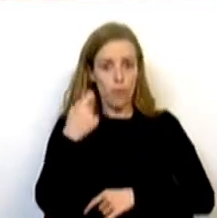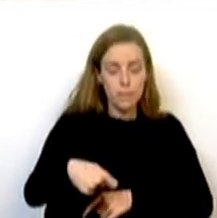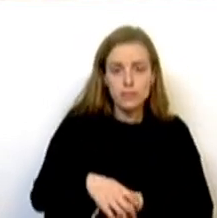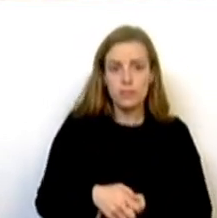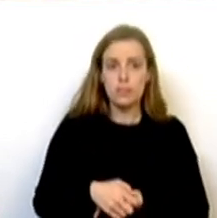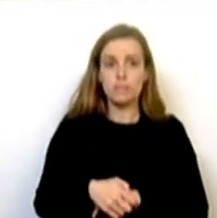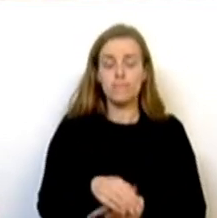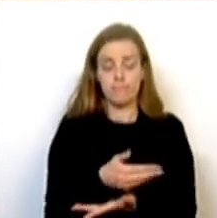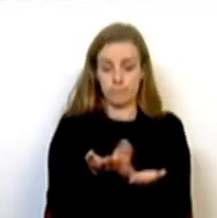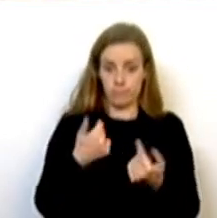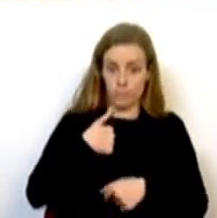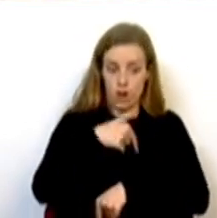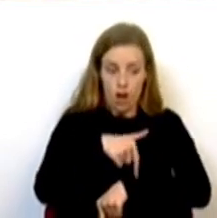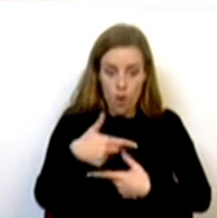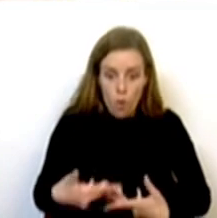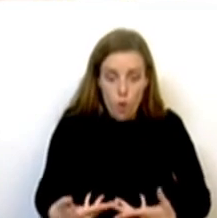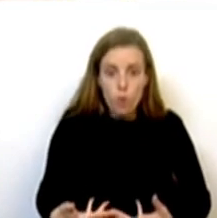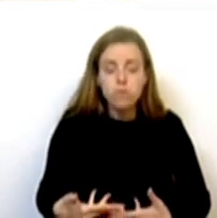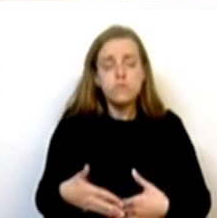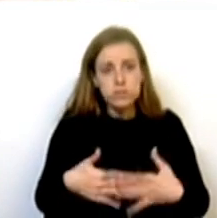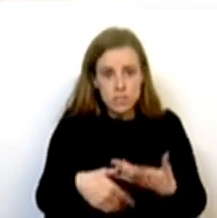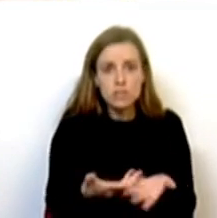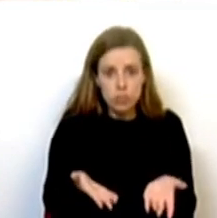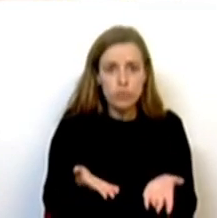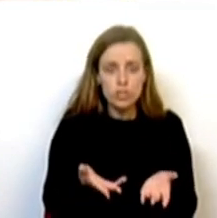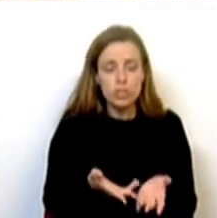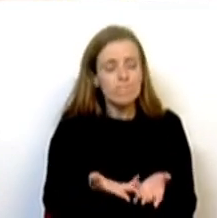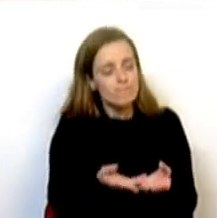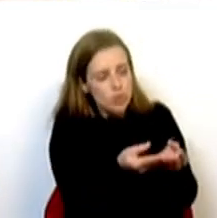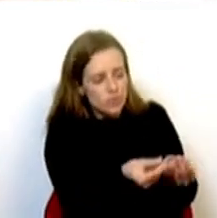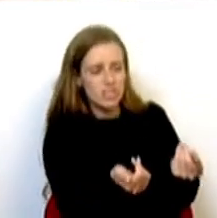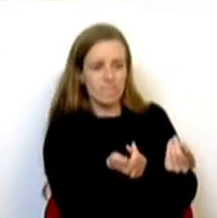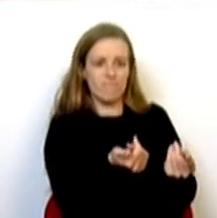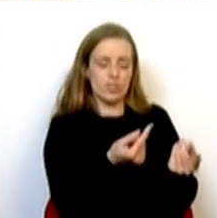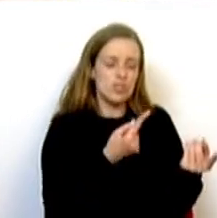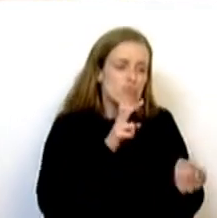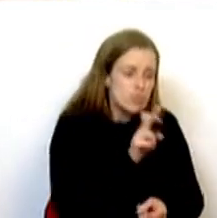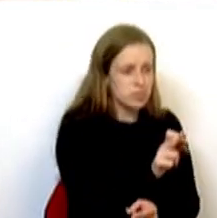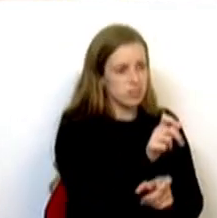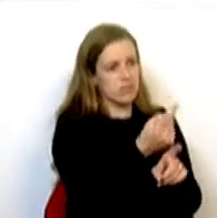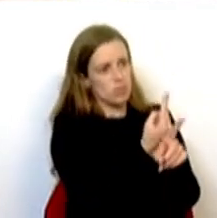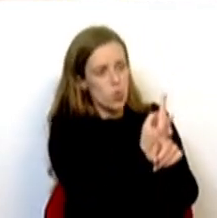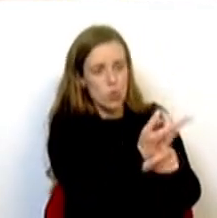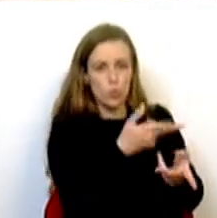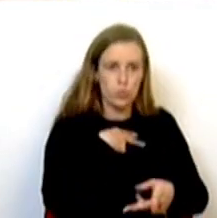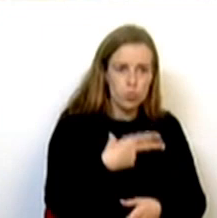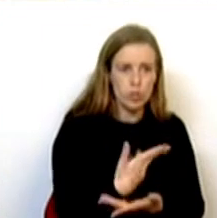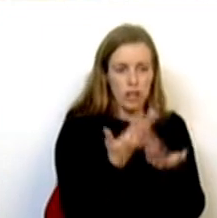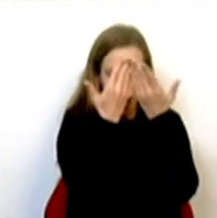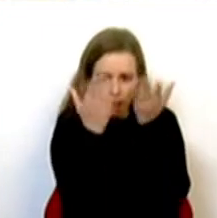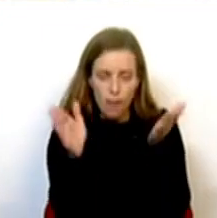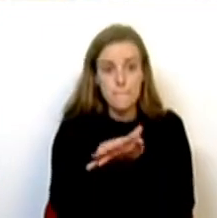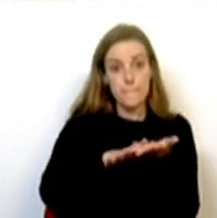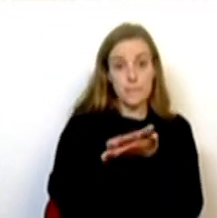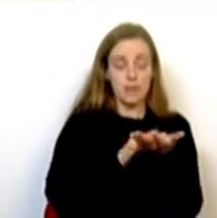aquilo que fazemos hoje é responder aos portugueses. Aquilo que o Governo fez foi responder aos portugueses e alargar a